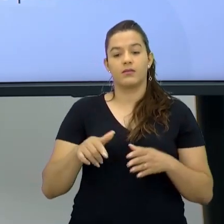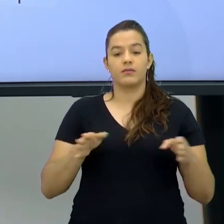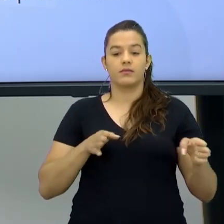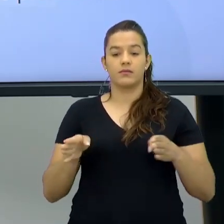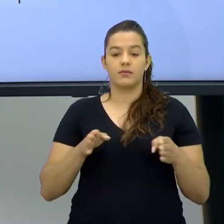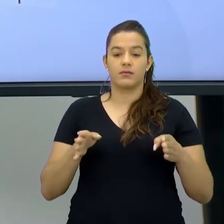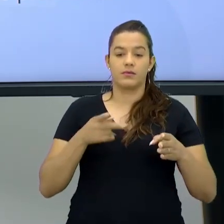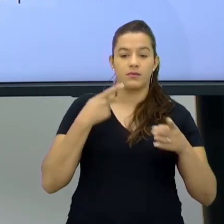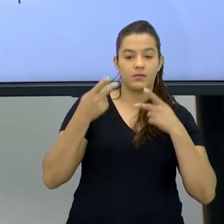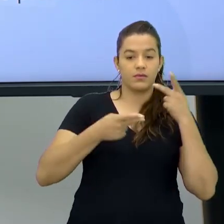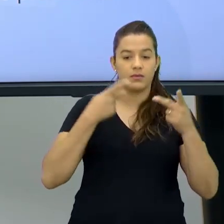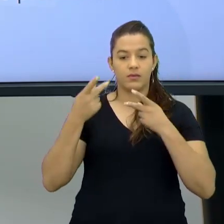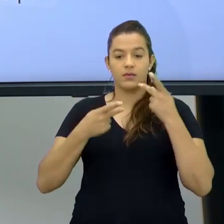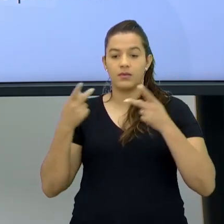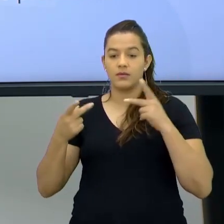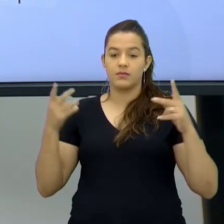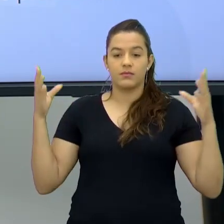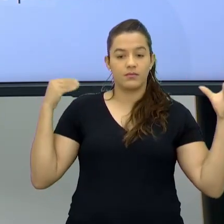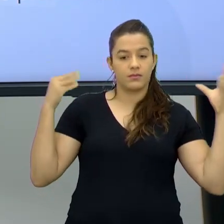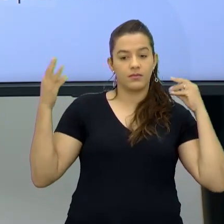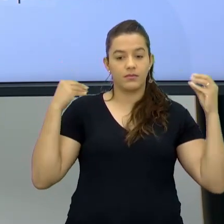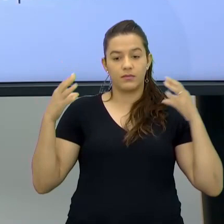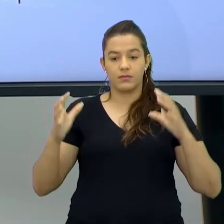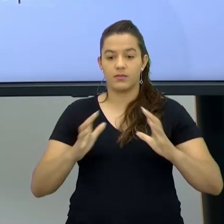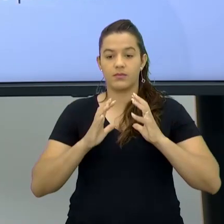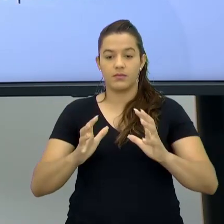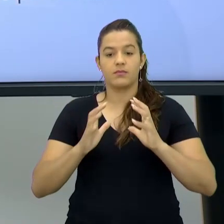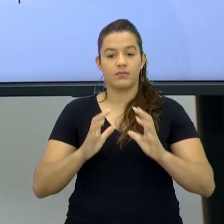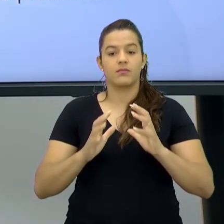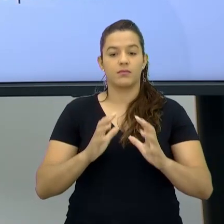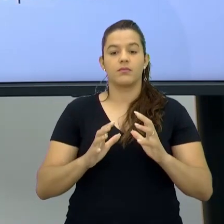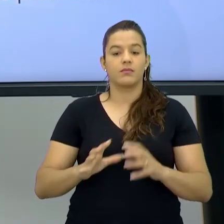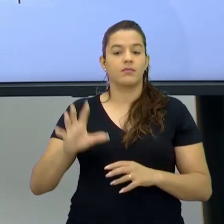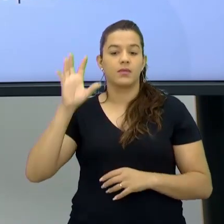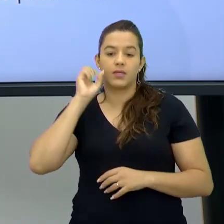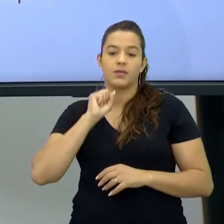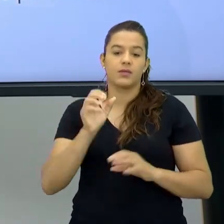lá o